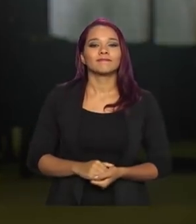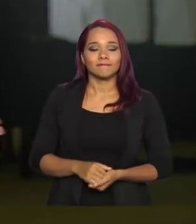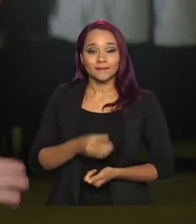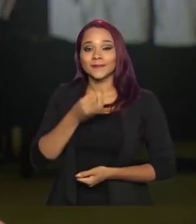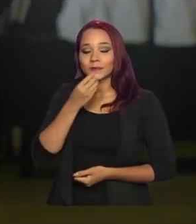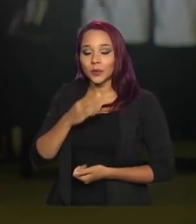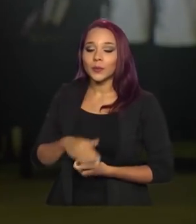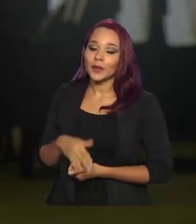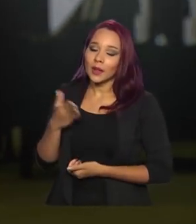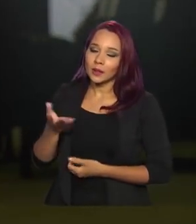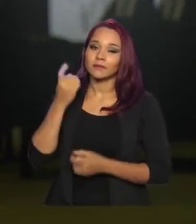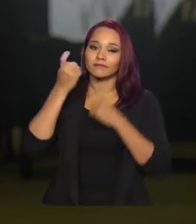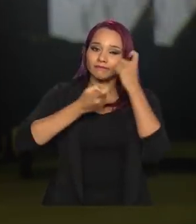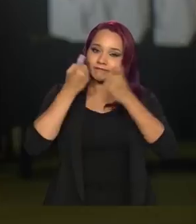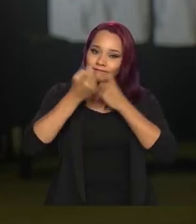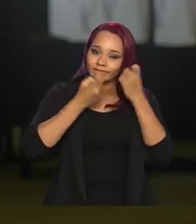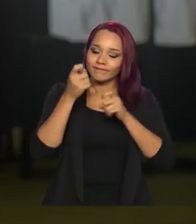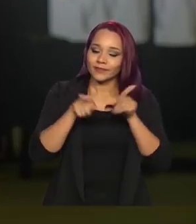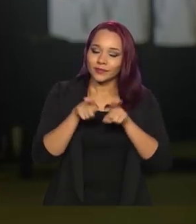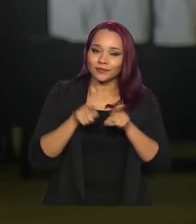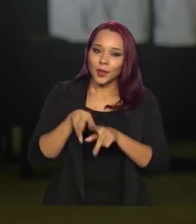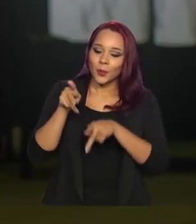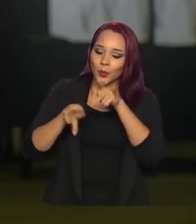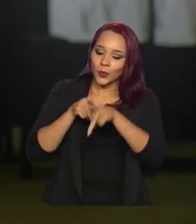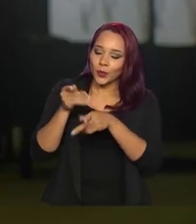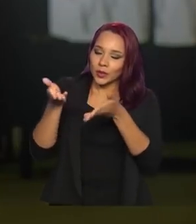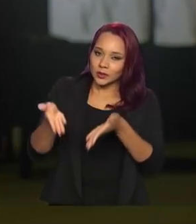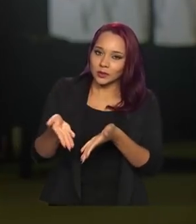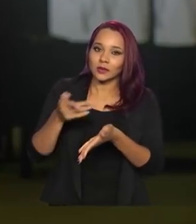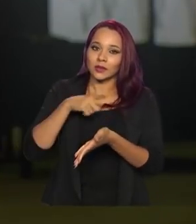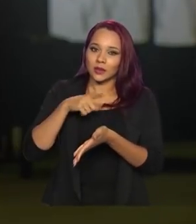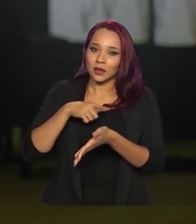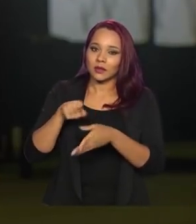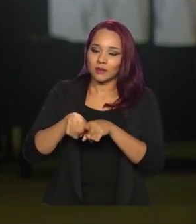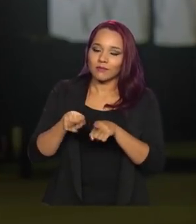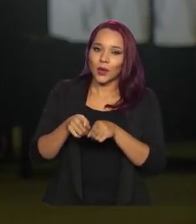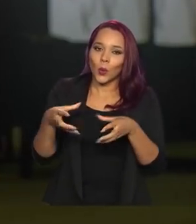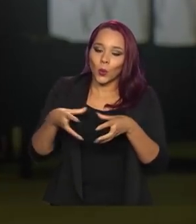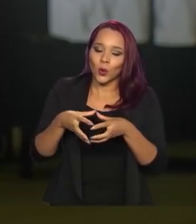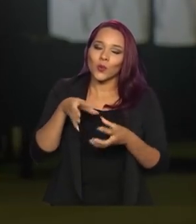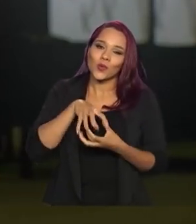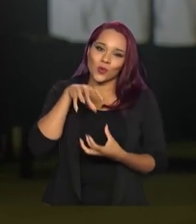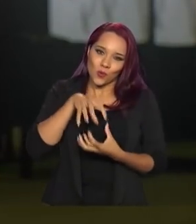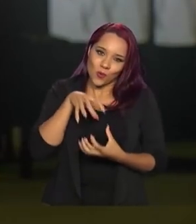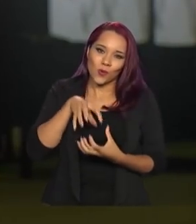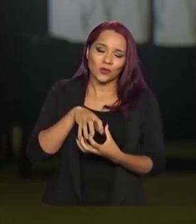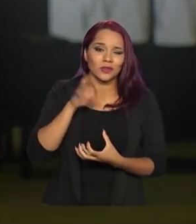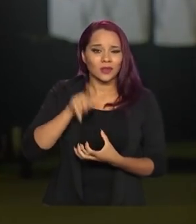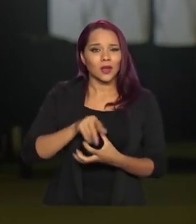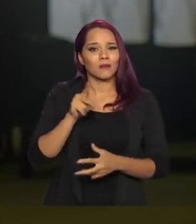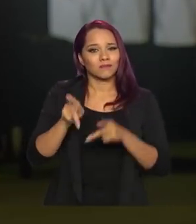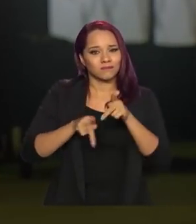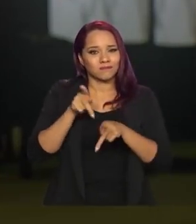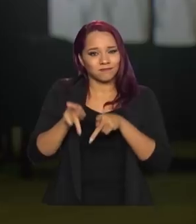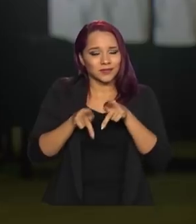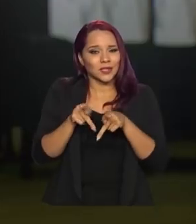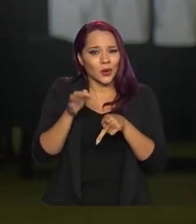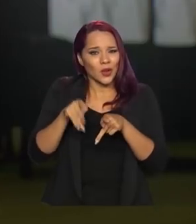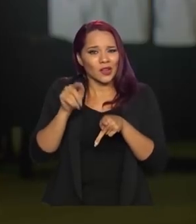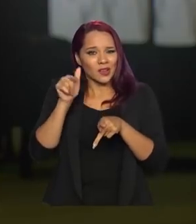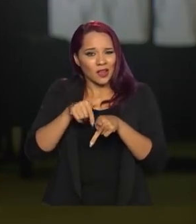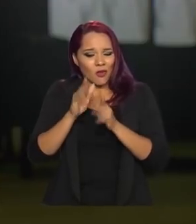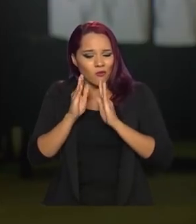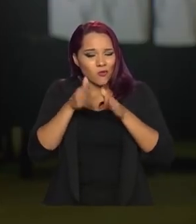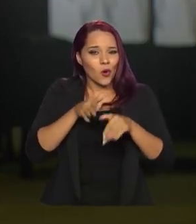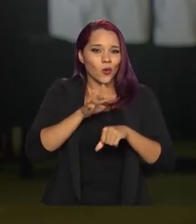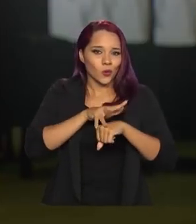além dessas preocupações com esses públicos, tem também a população idosa, que é a população, digamos assim, em